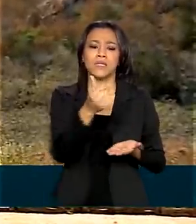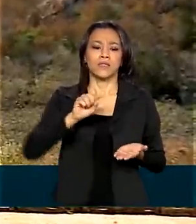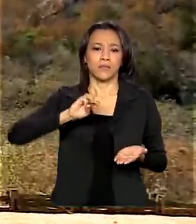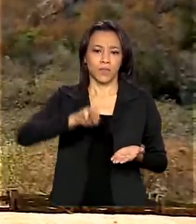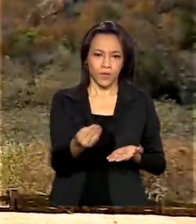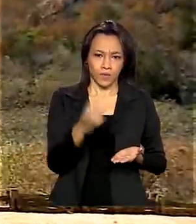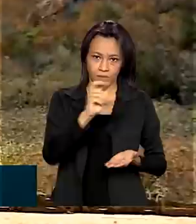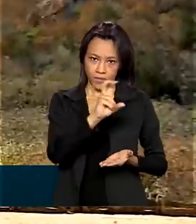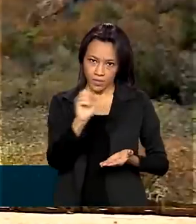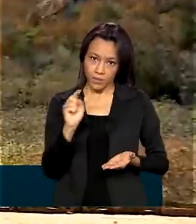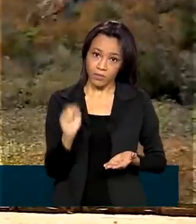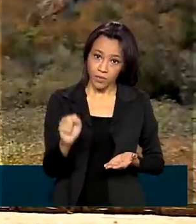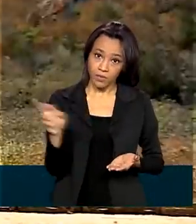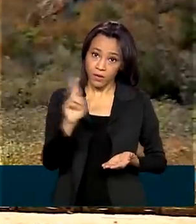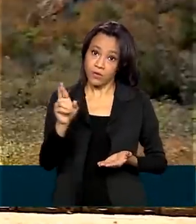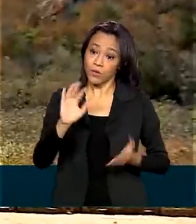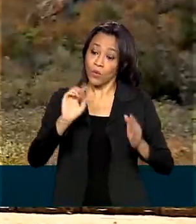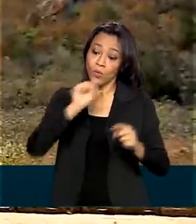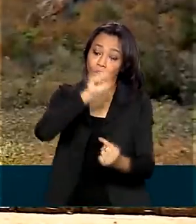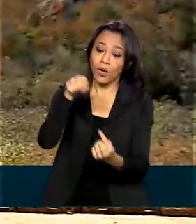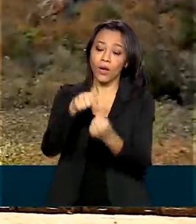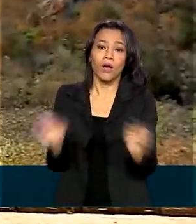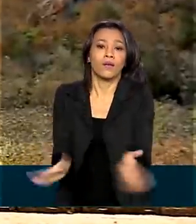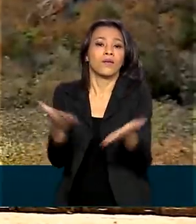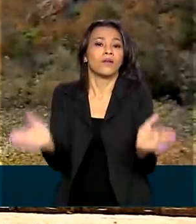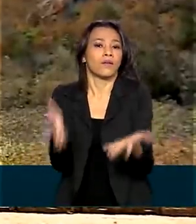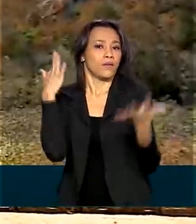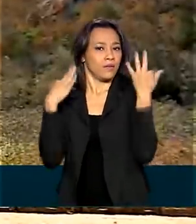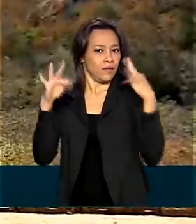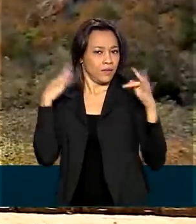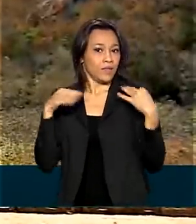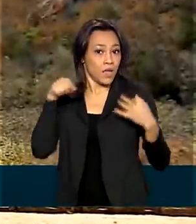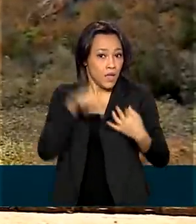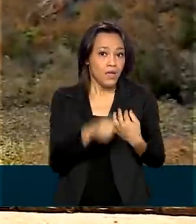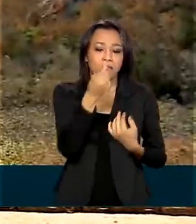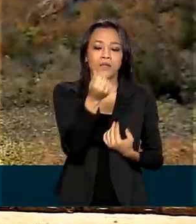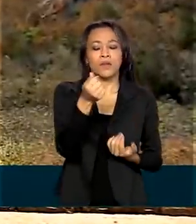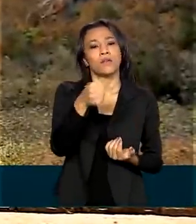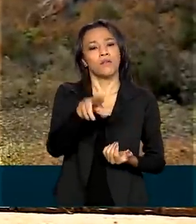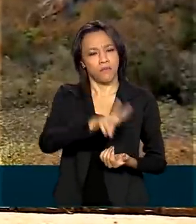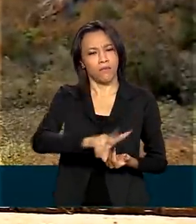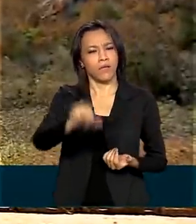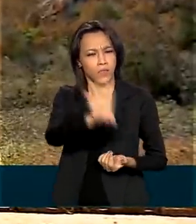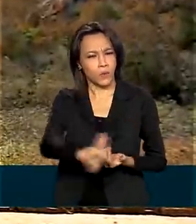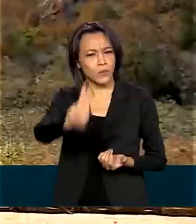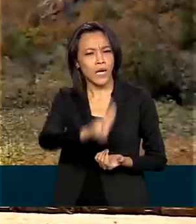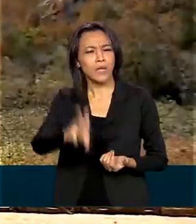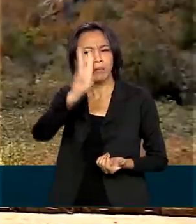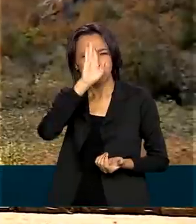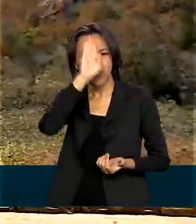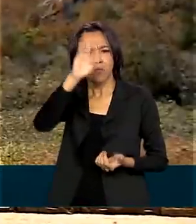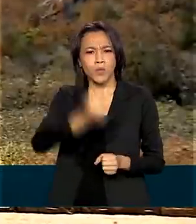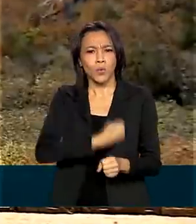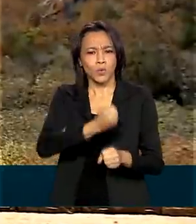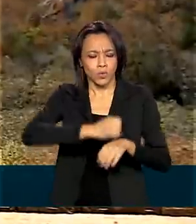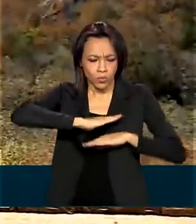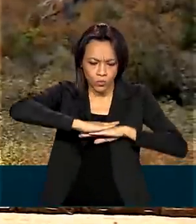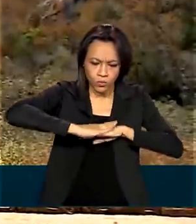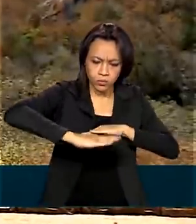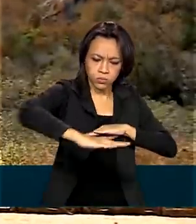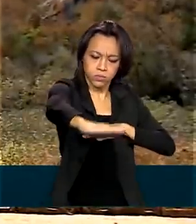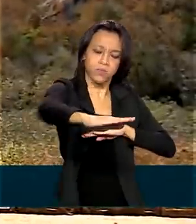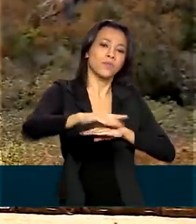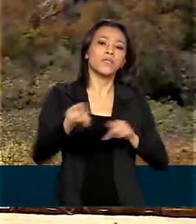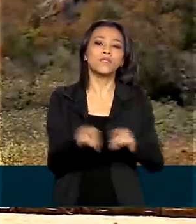mil reais para incentivar o turismo na região. Os recursos vão ser utilizados principalmente na pavimentação de rodovias e